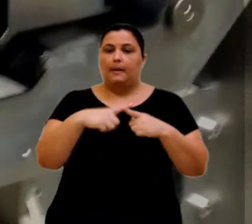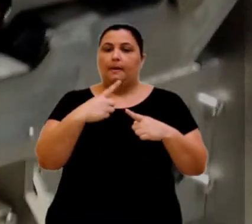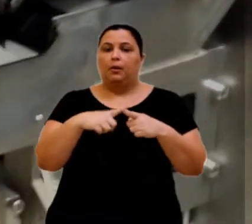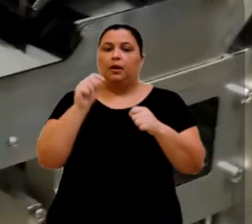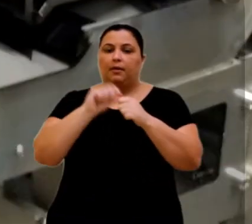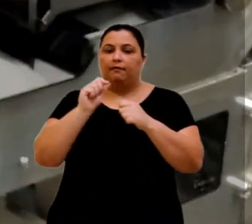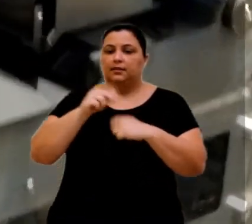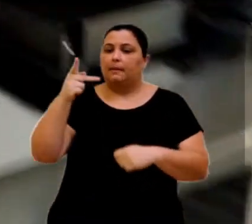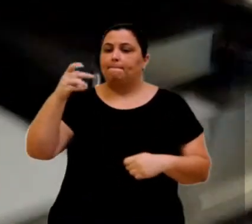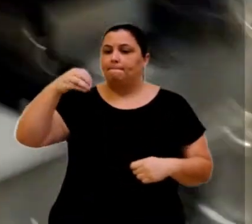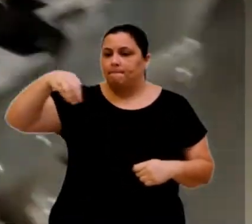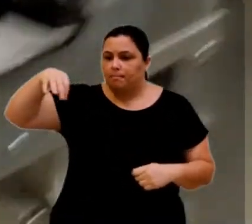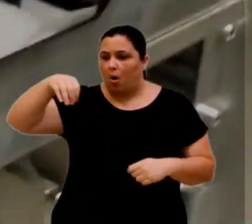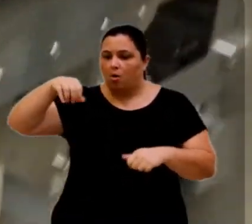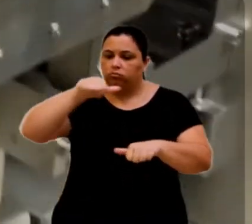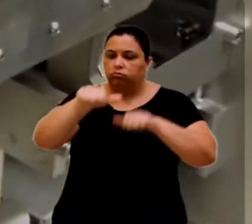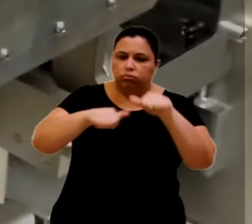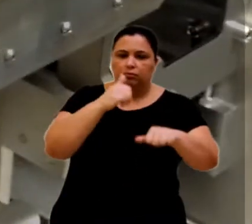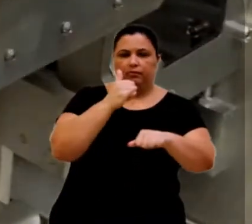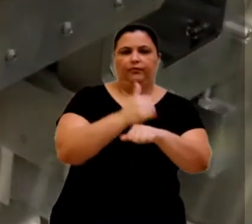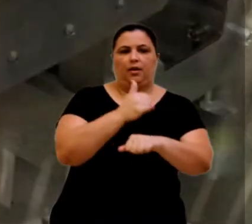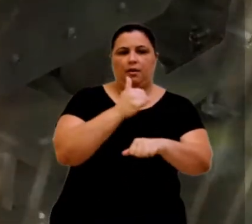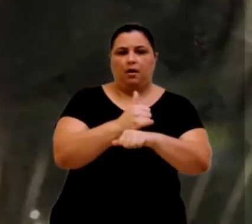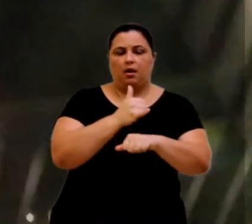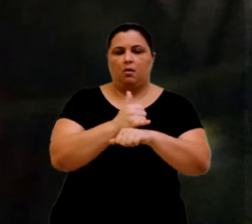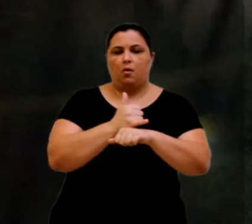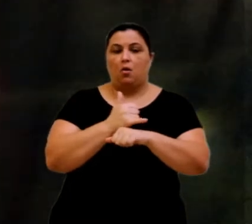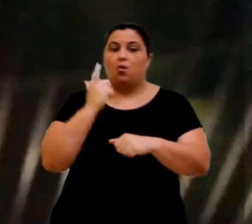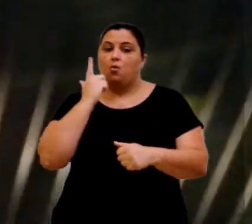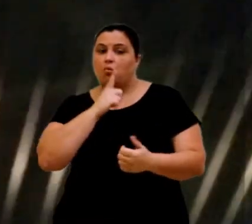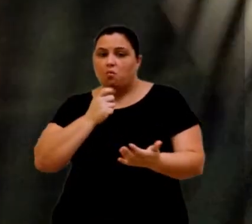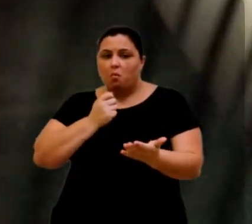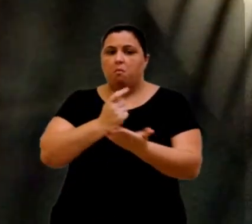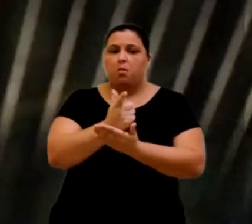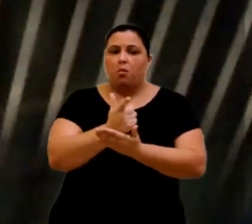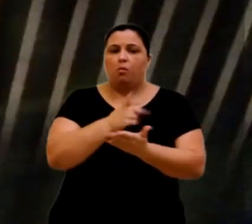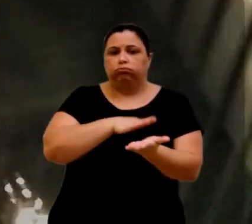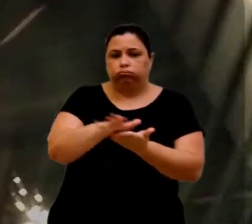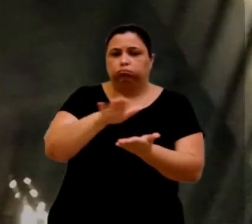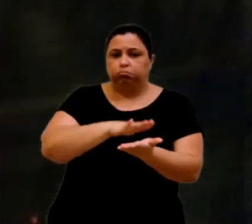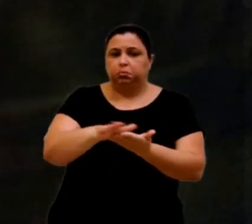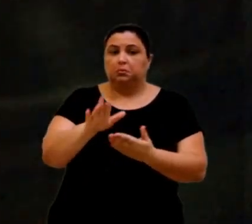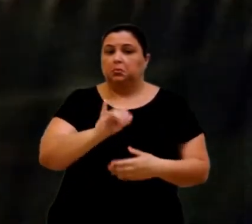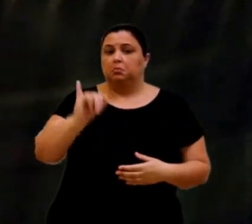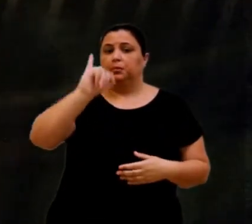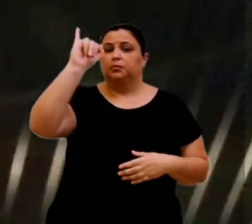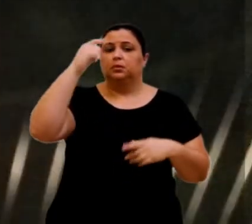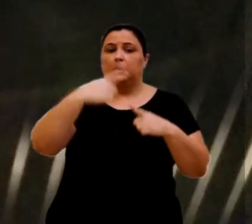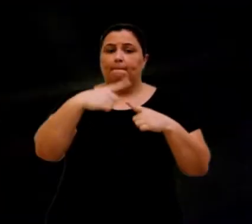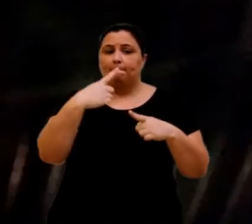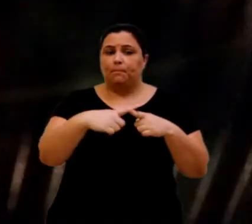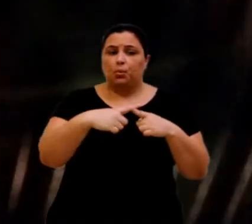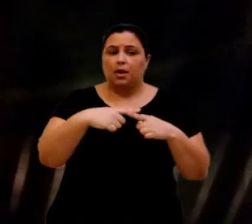manufatura aditiva em metal em forma de pó. A aquisição dessa máquina foi de grande relevância, principalmente